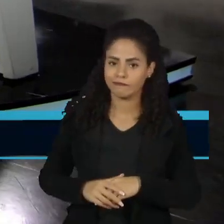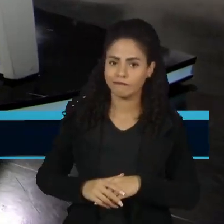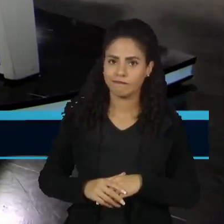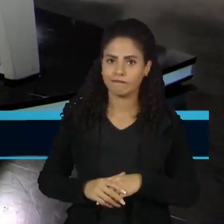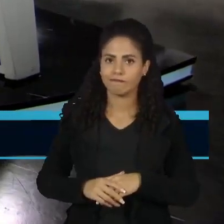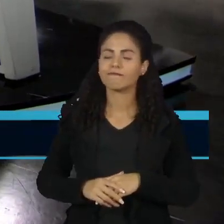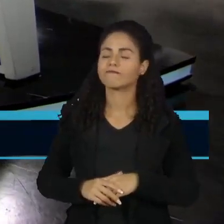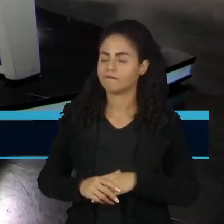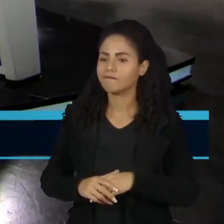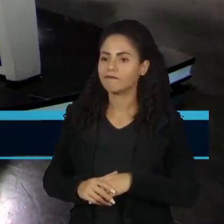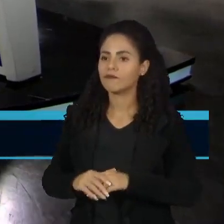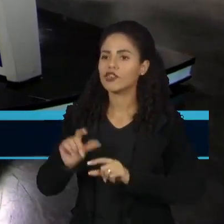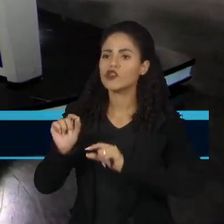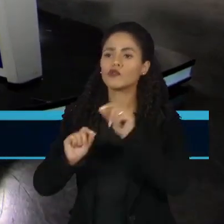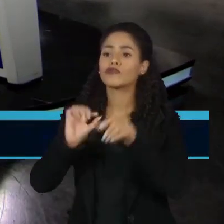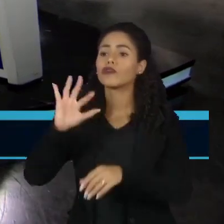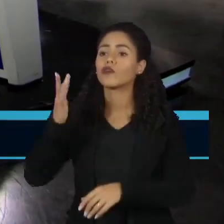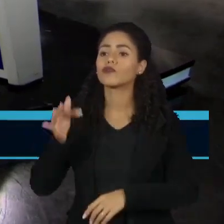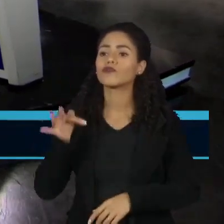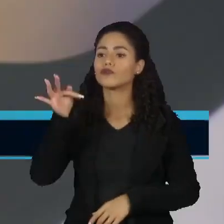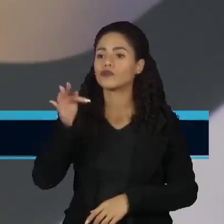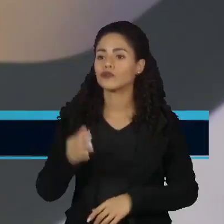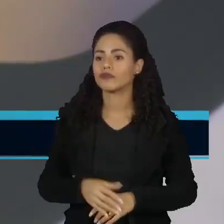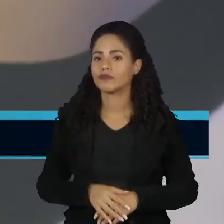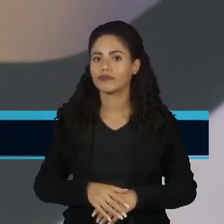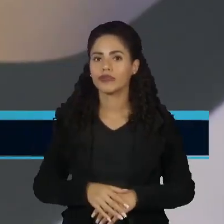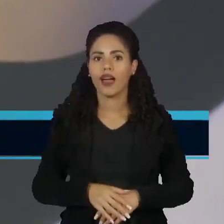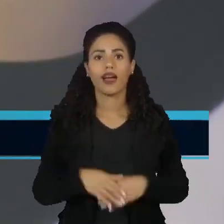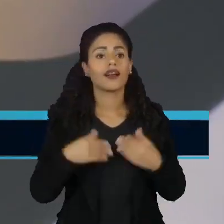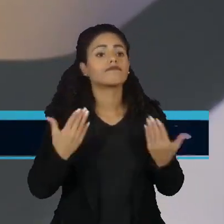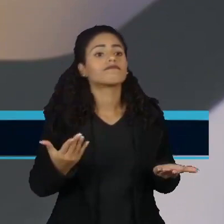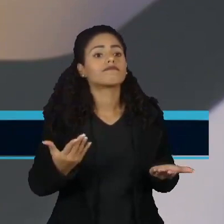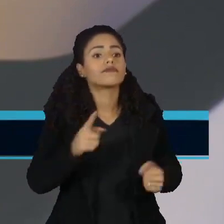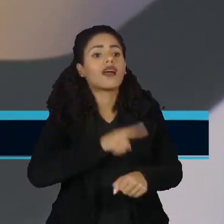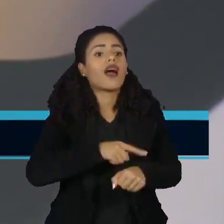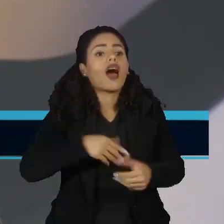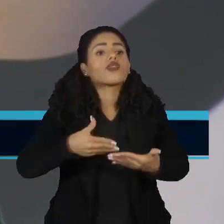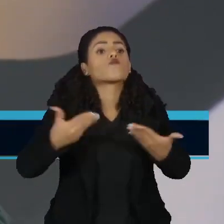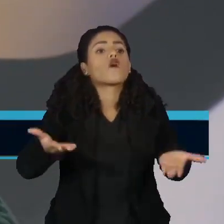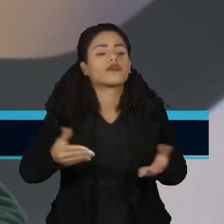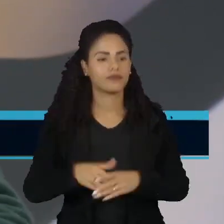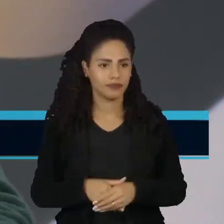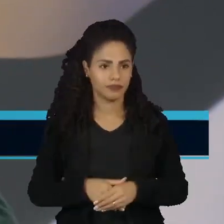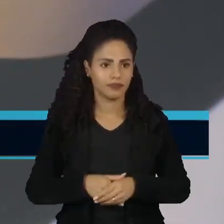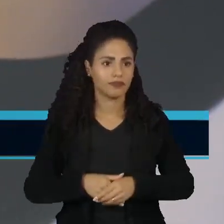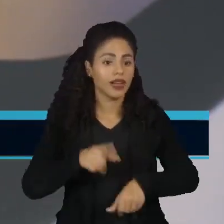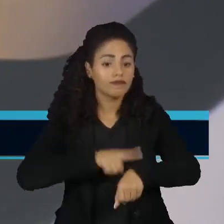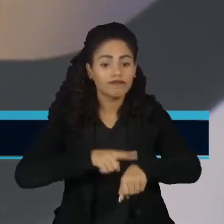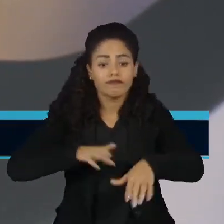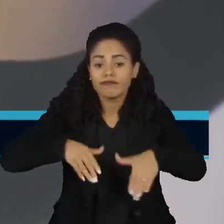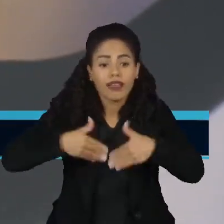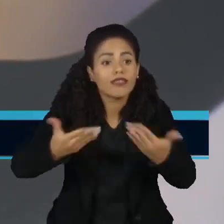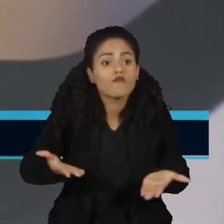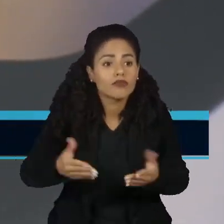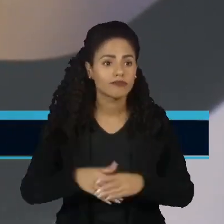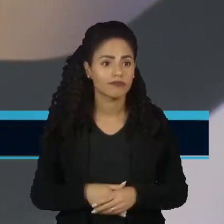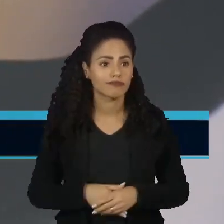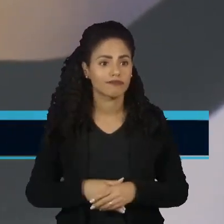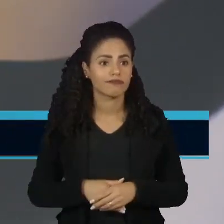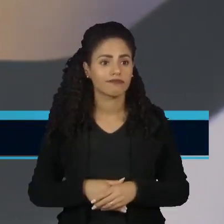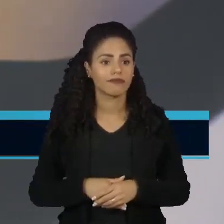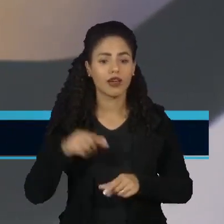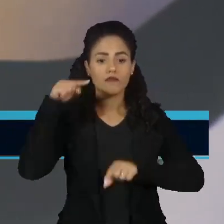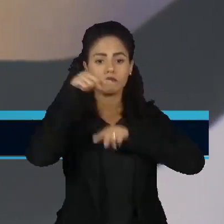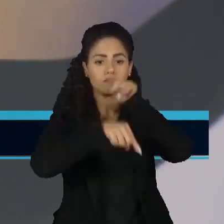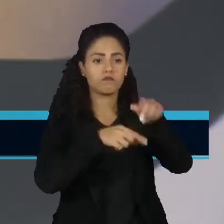Delmanto, aonde isto vai parar? Isso, eu digo é, até quando? Até quando vai se continuar com os